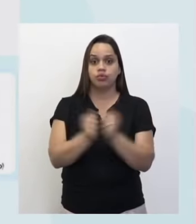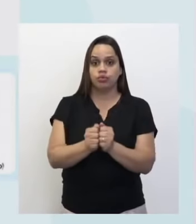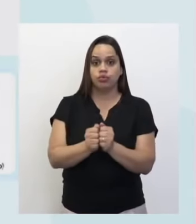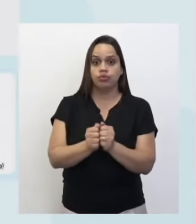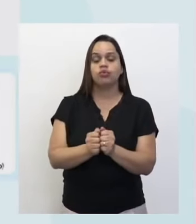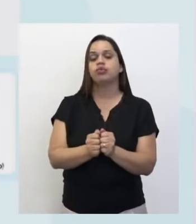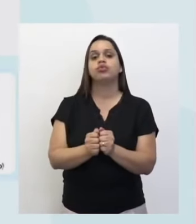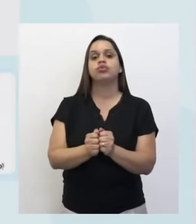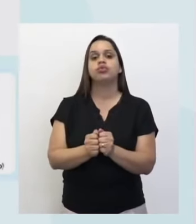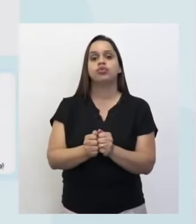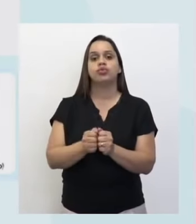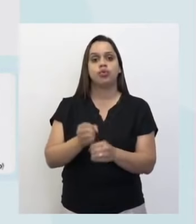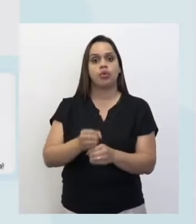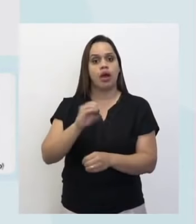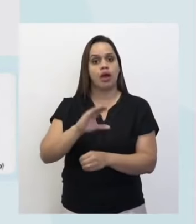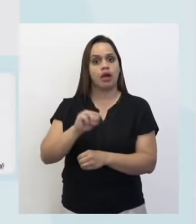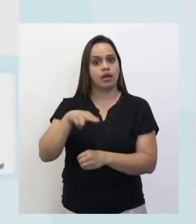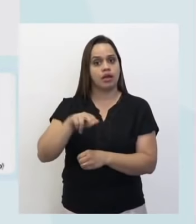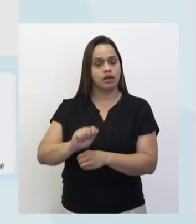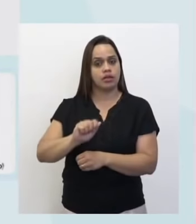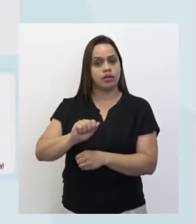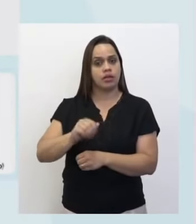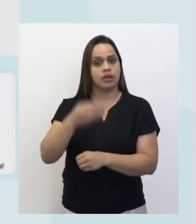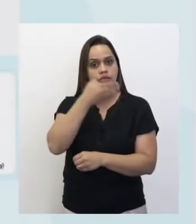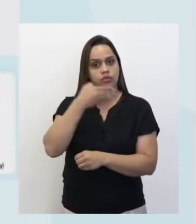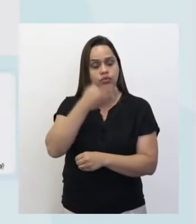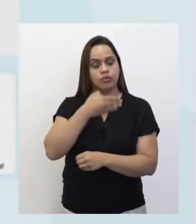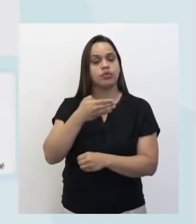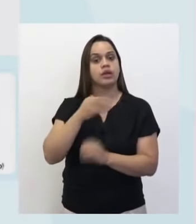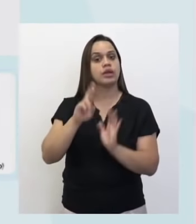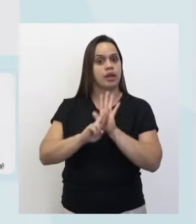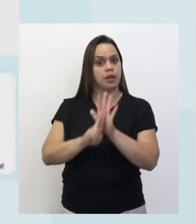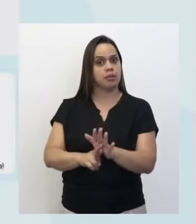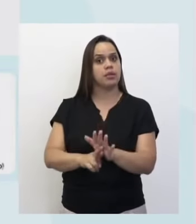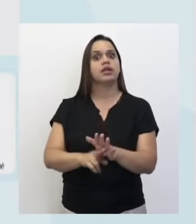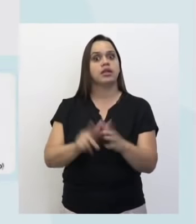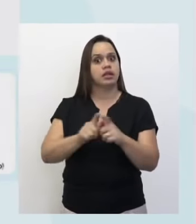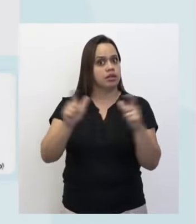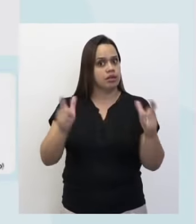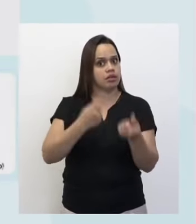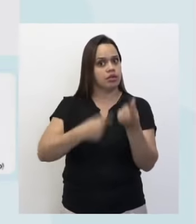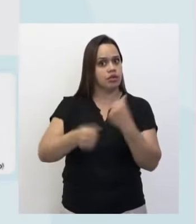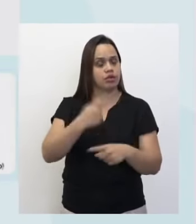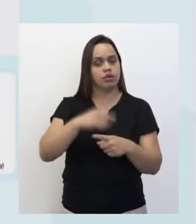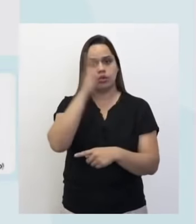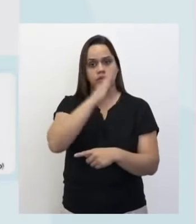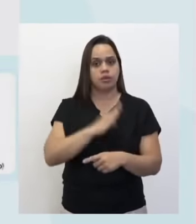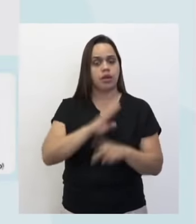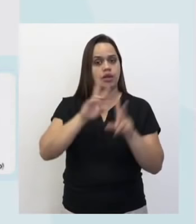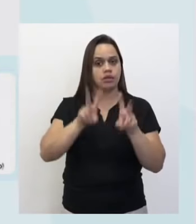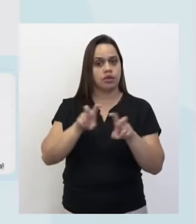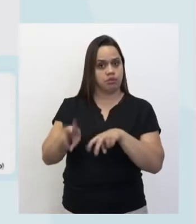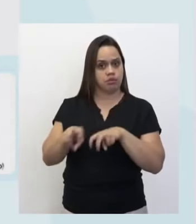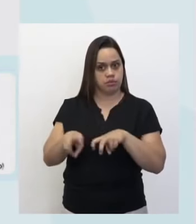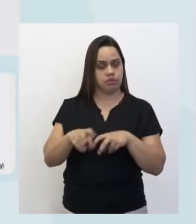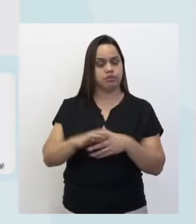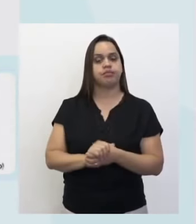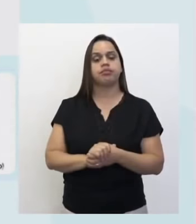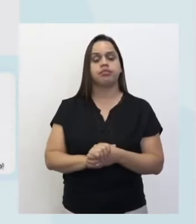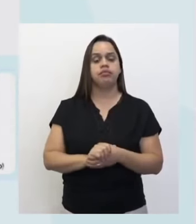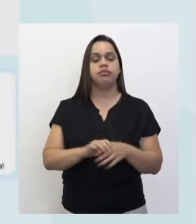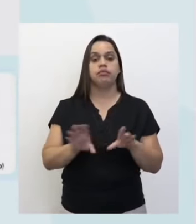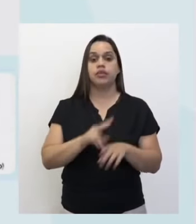a cana-de-açúcar, que ainda representa aí uma boa parte da economia brasileira na questão agrícola, 22